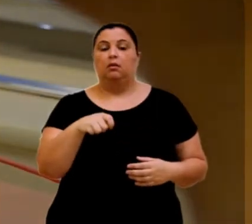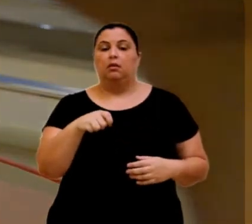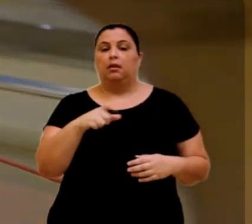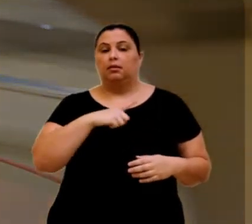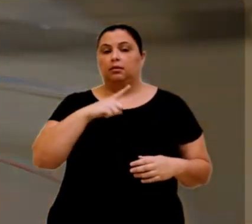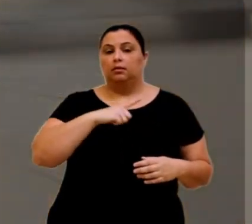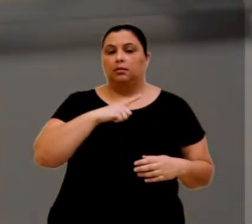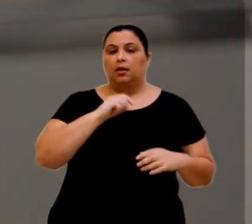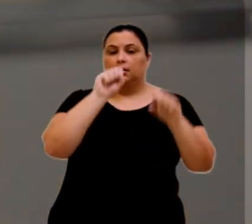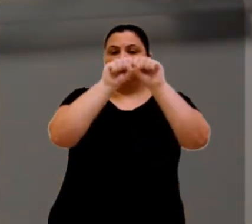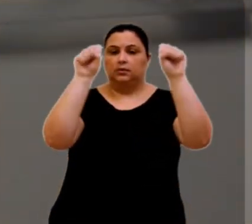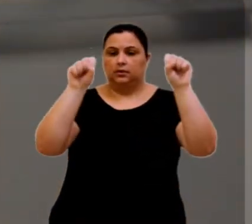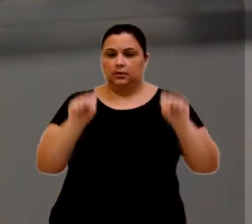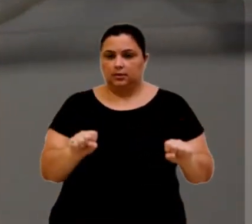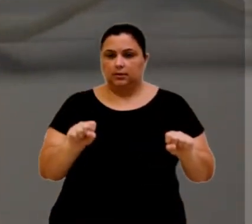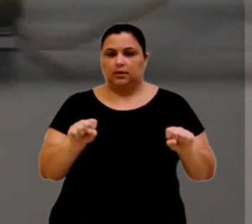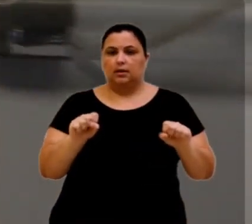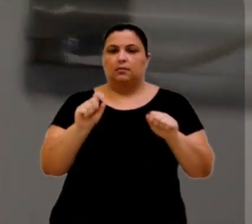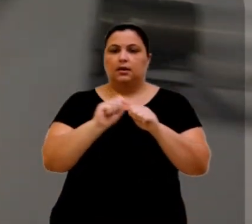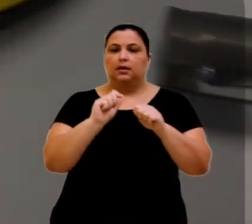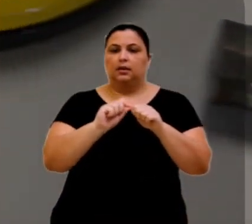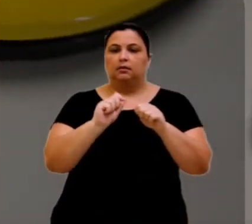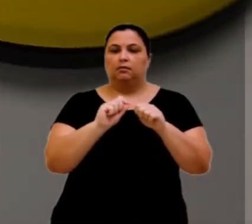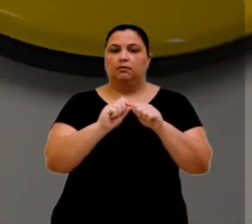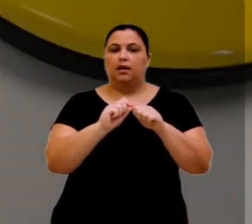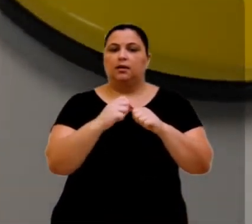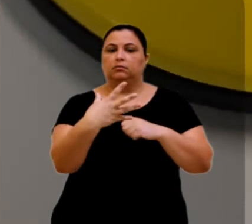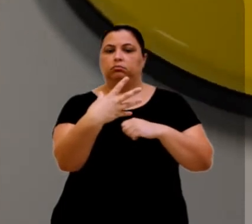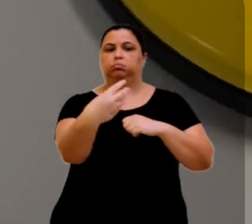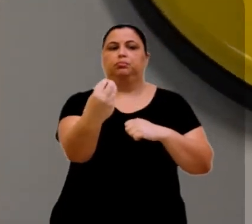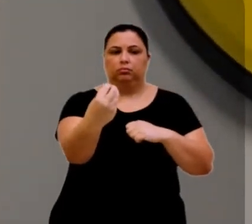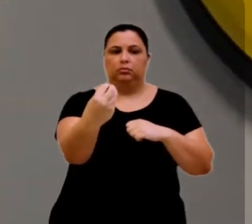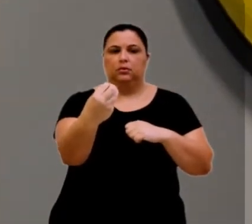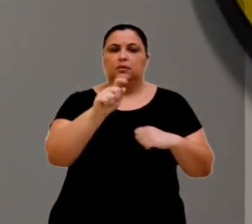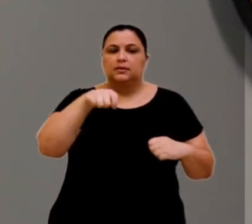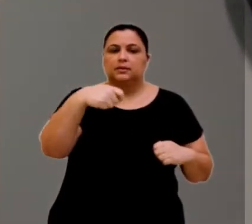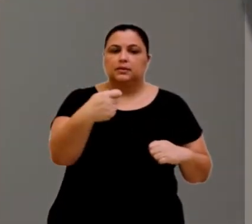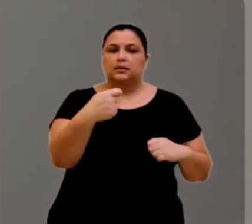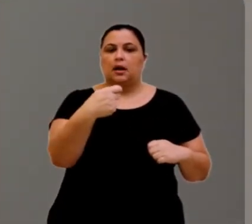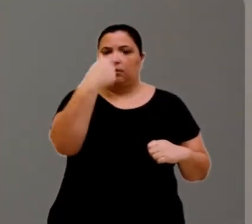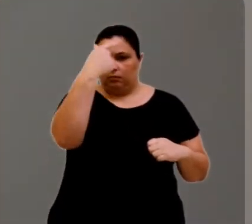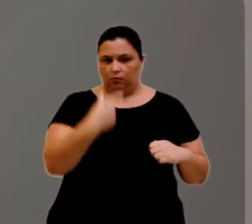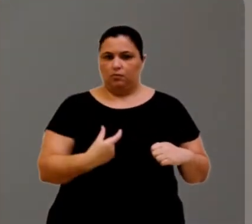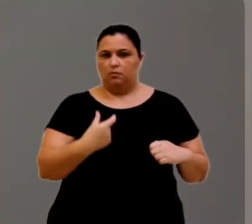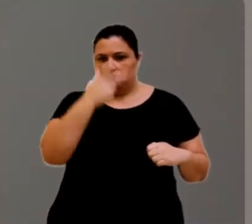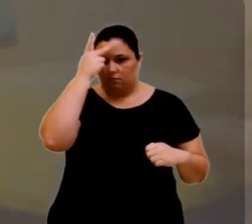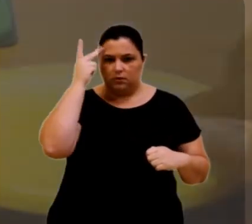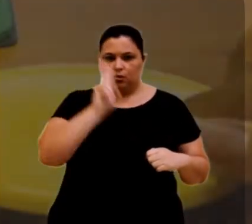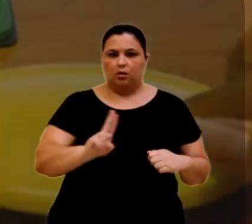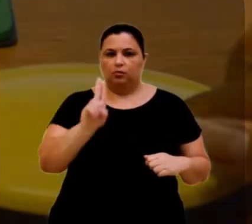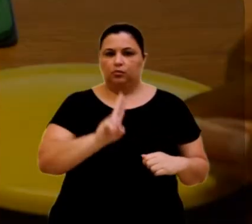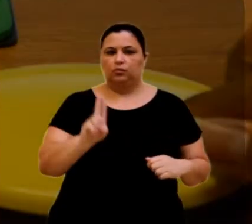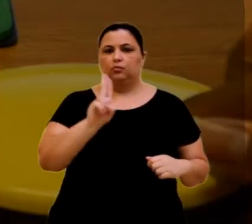A solução conta com um sistema que identifica, por meio de sensores específicos, um sinal emitido pelo usuário, como um